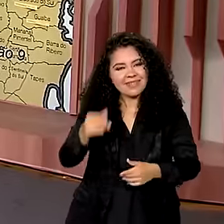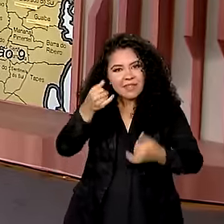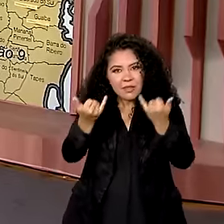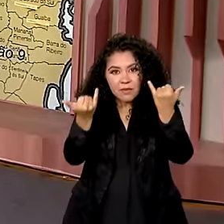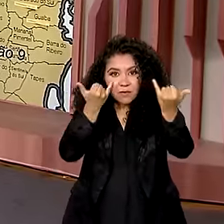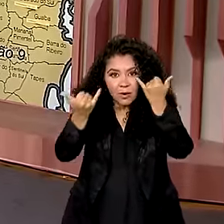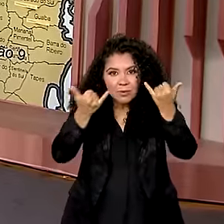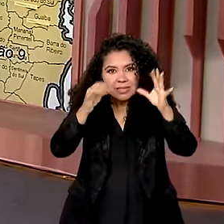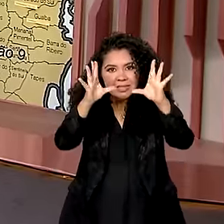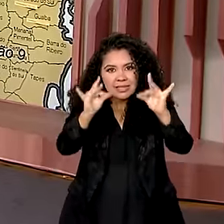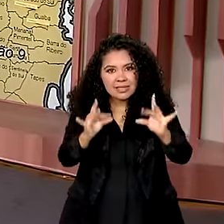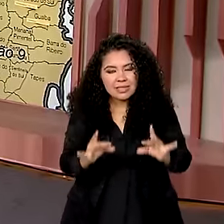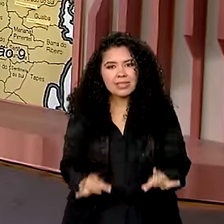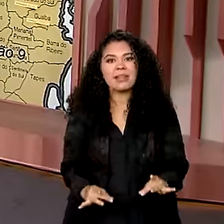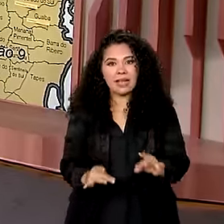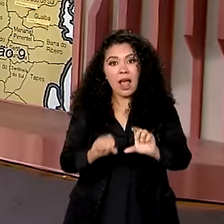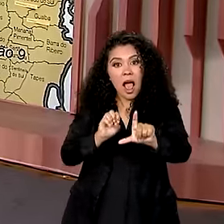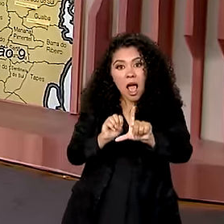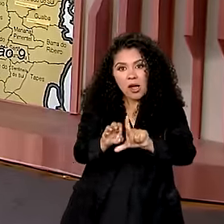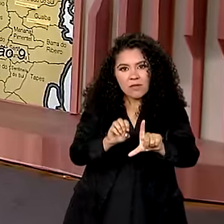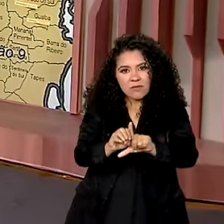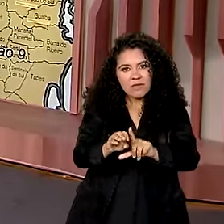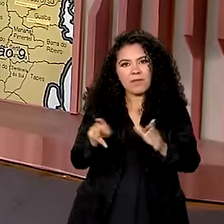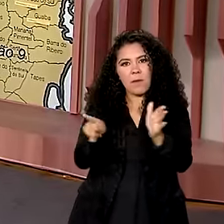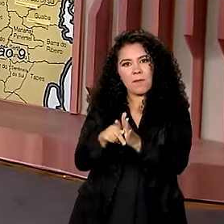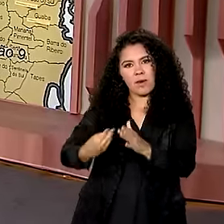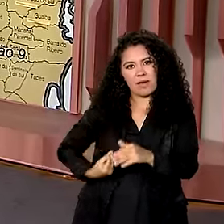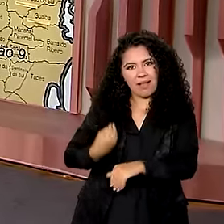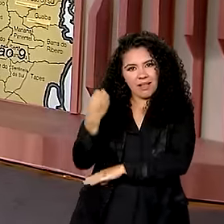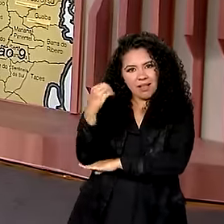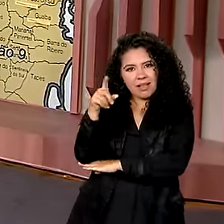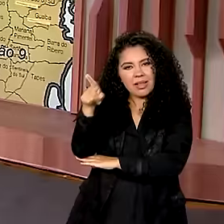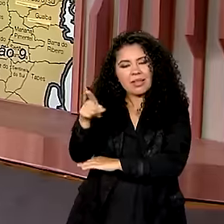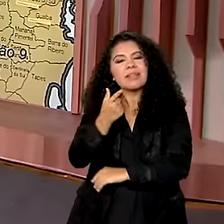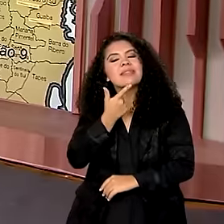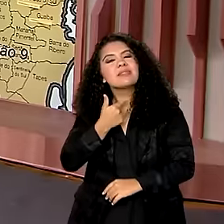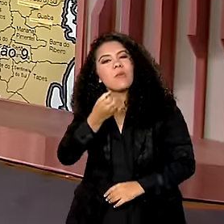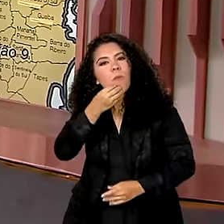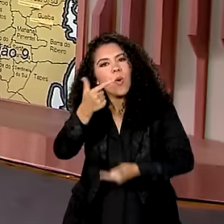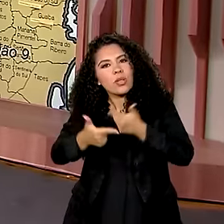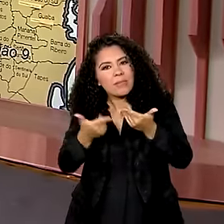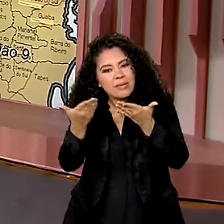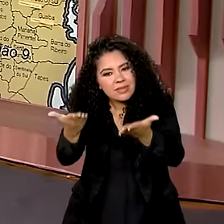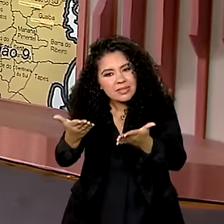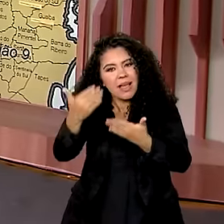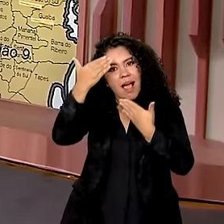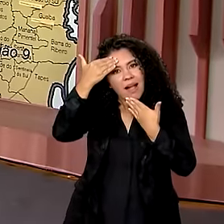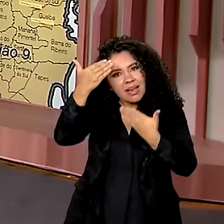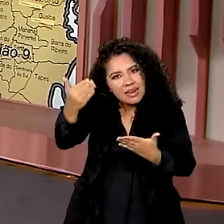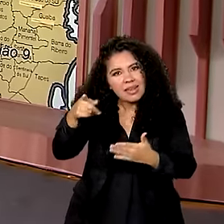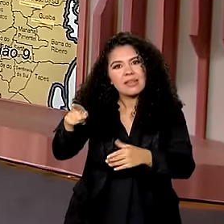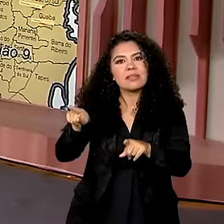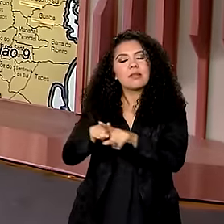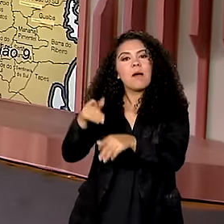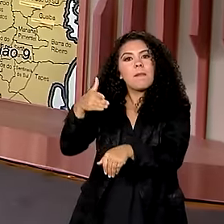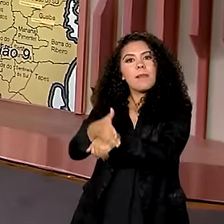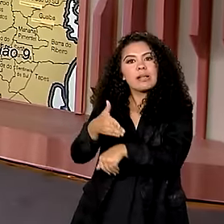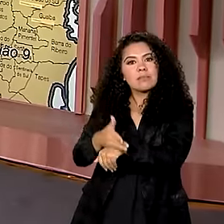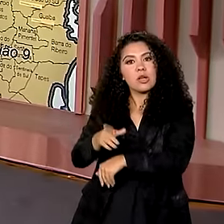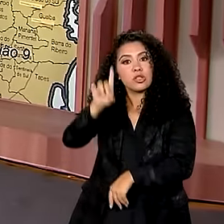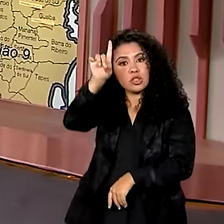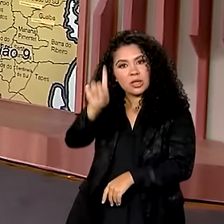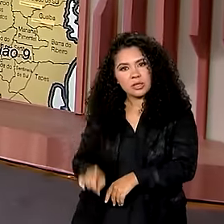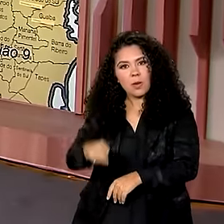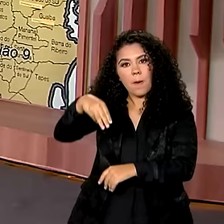suas informações ao vivo e direto de Porto Alegre. Bom trabalho para você. E a gente aproveita também para agradecer a participação do diretor Márcio Garcia,